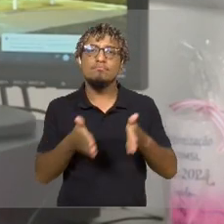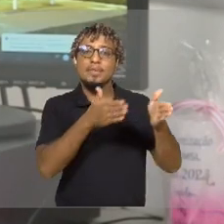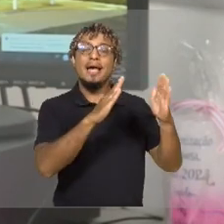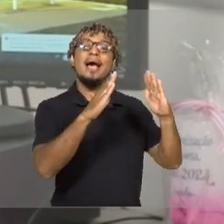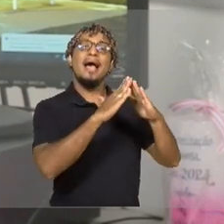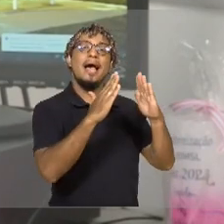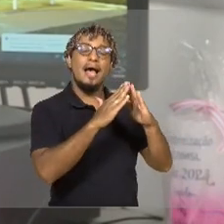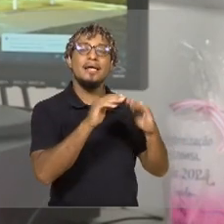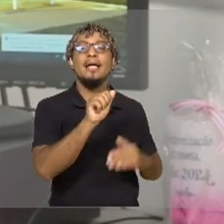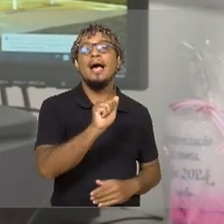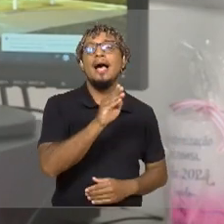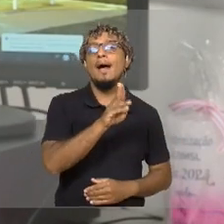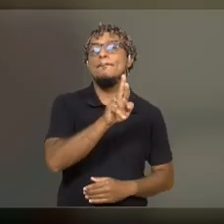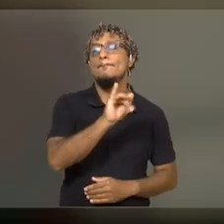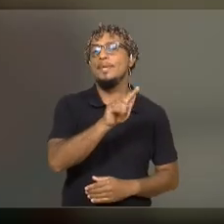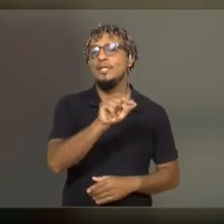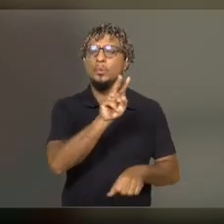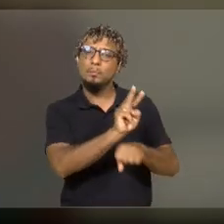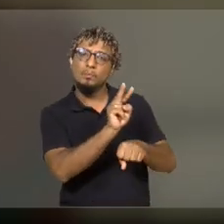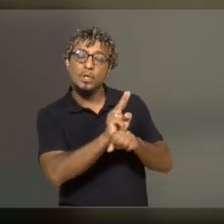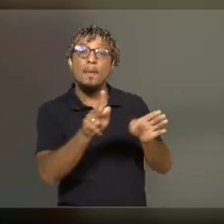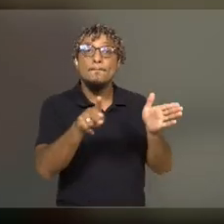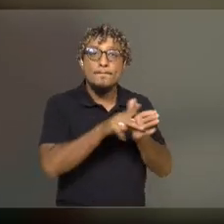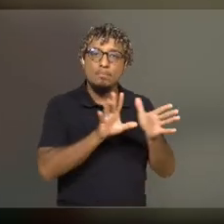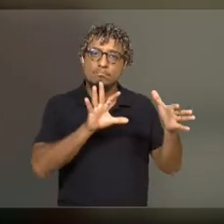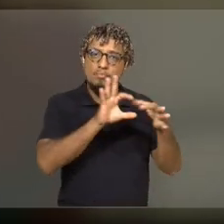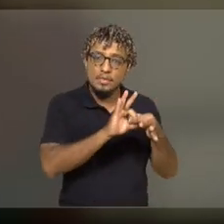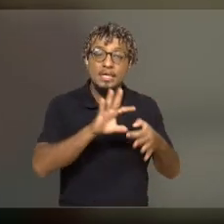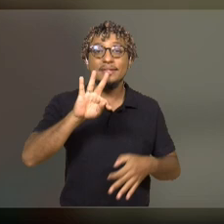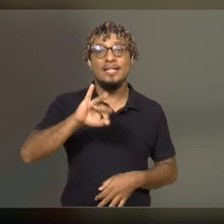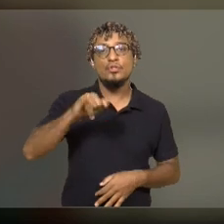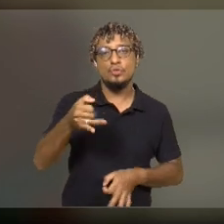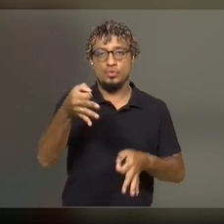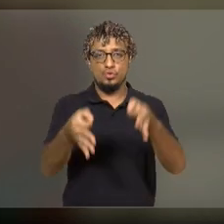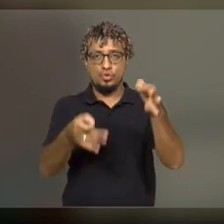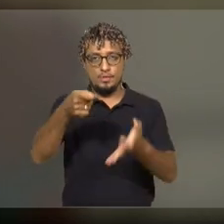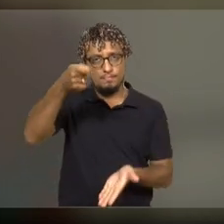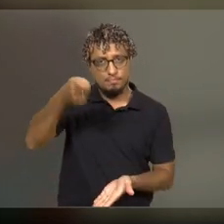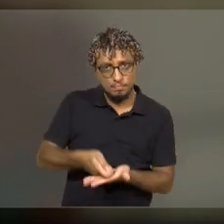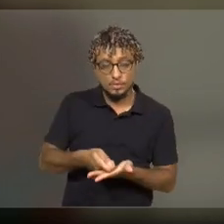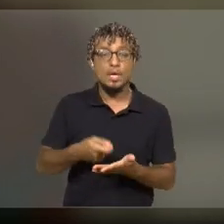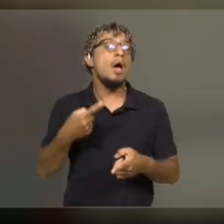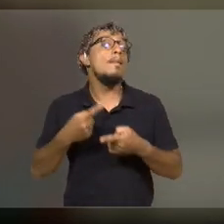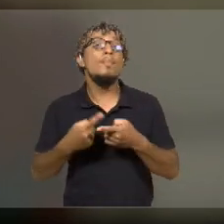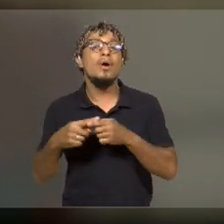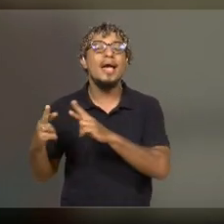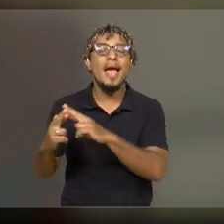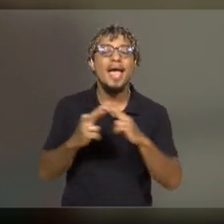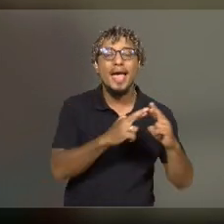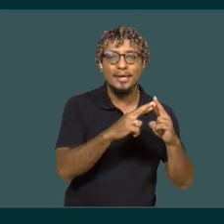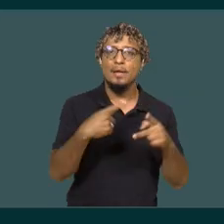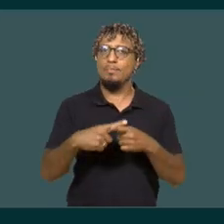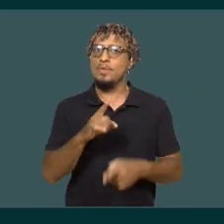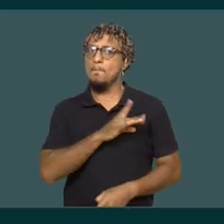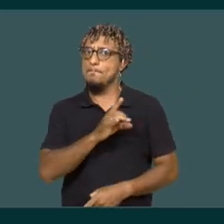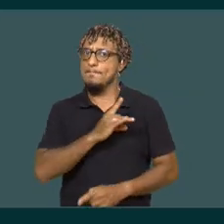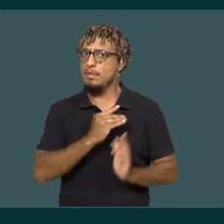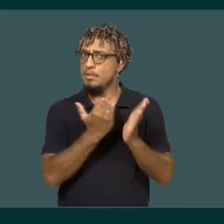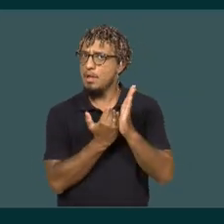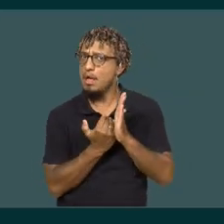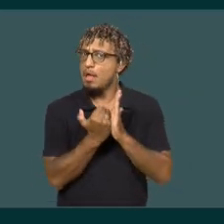casa-abrigo que é vinculada ao Tribunal de Justiça. Toda essa rede de apoio é necessária porque o medo só aumenta.